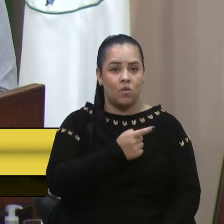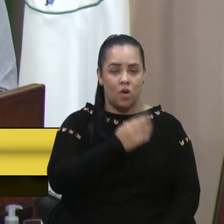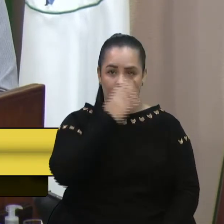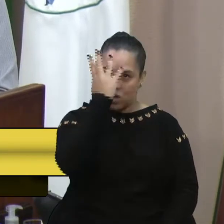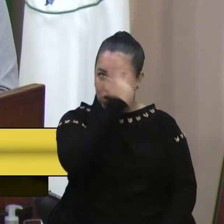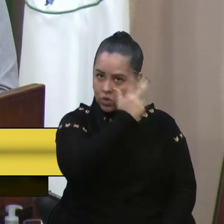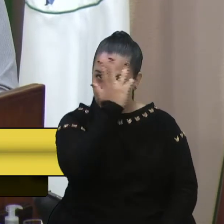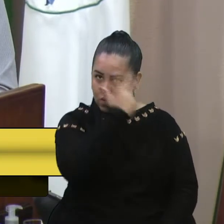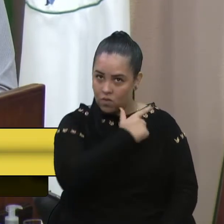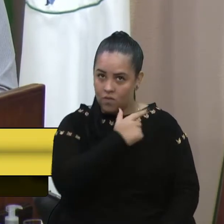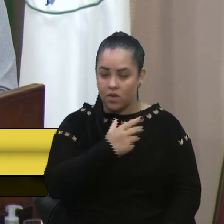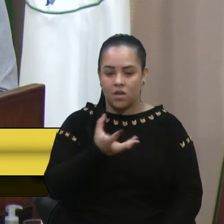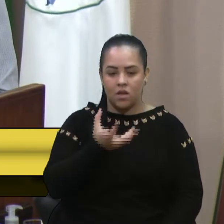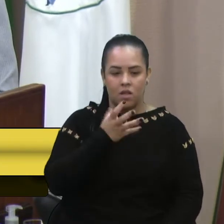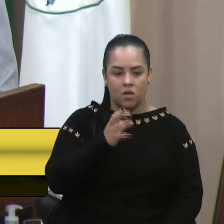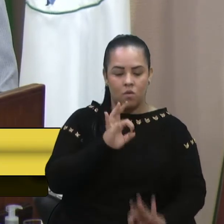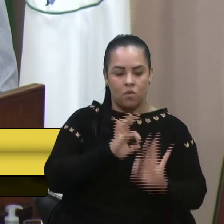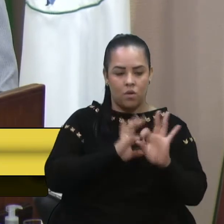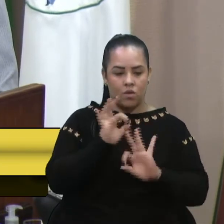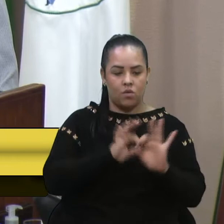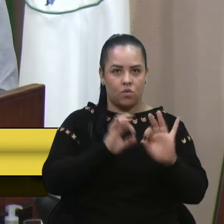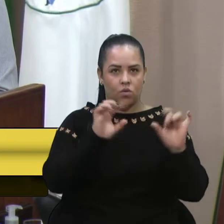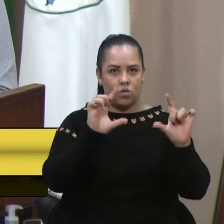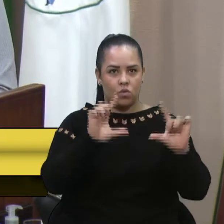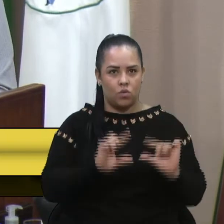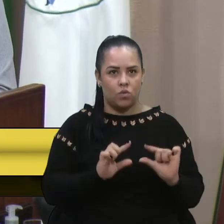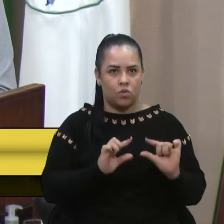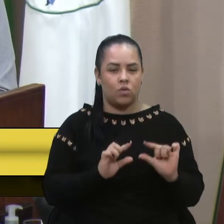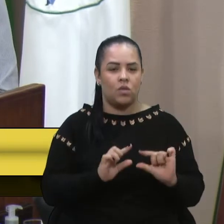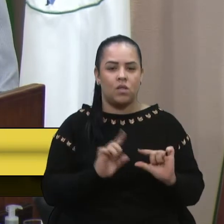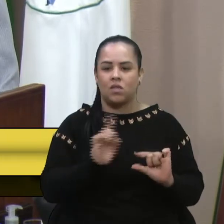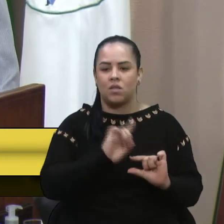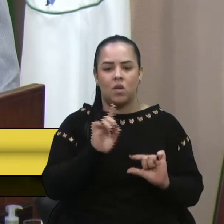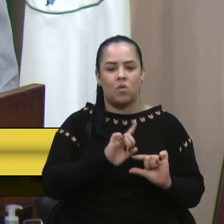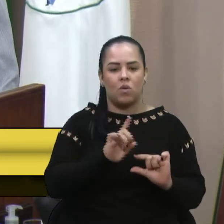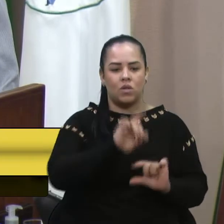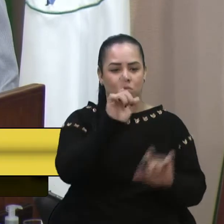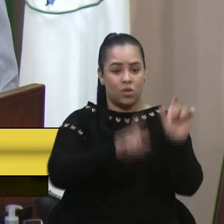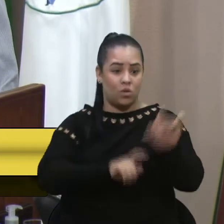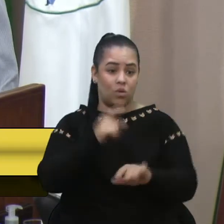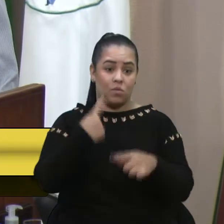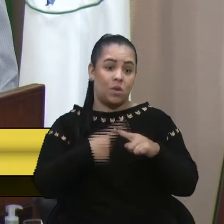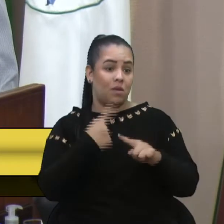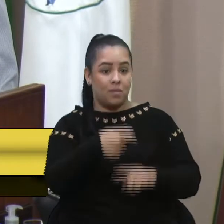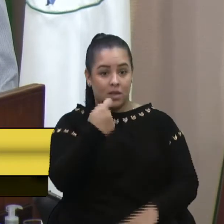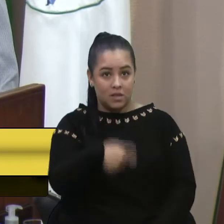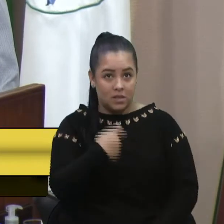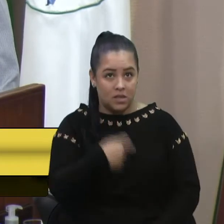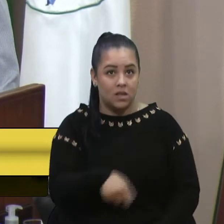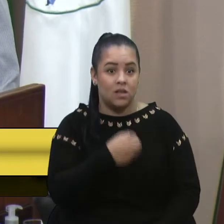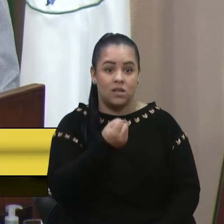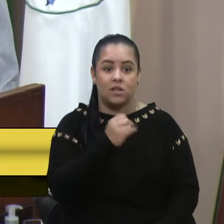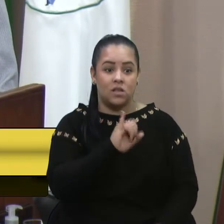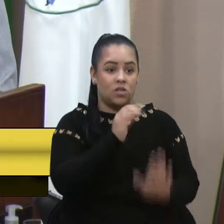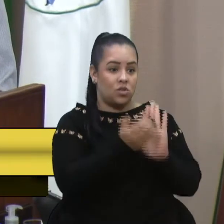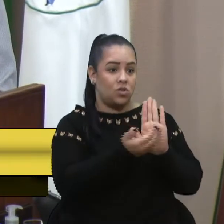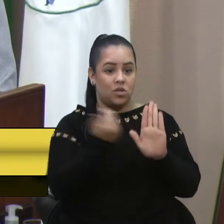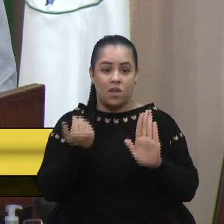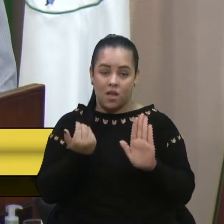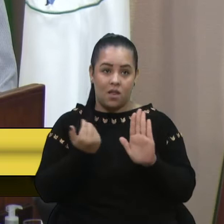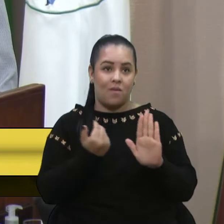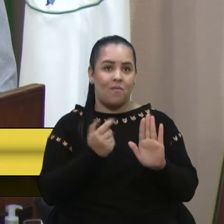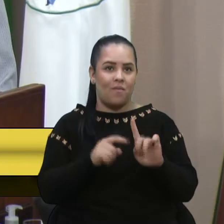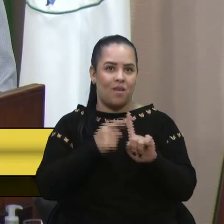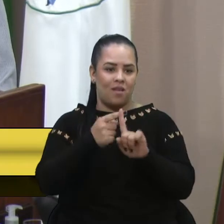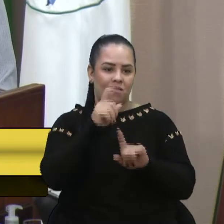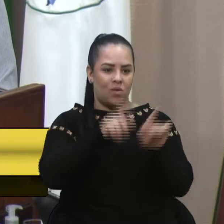equilibrar com a diminuição, não dos cargos, porque a gente precisa de gente. Se nós tirarmos mais cargos,